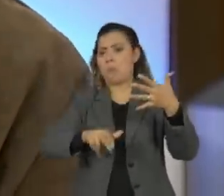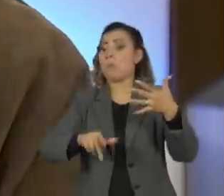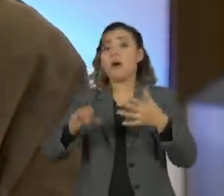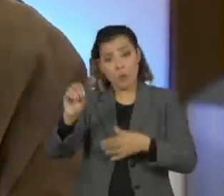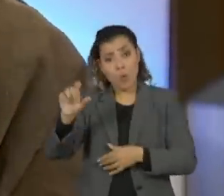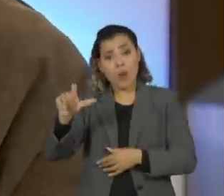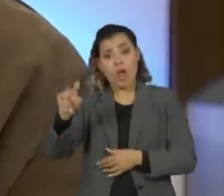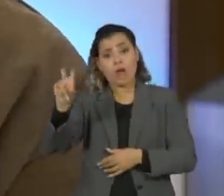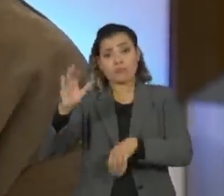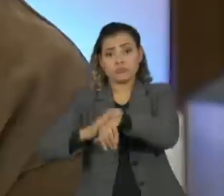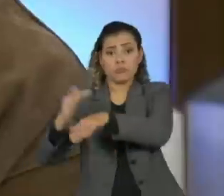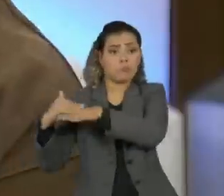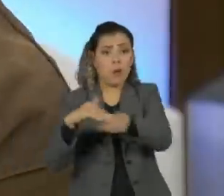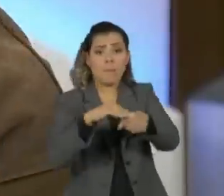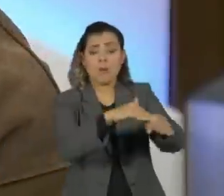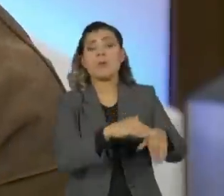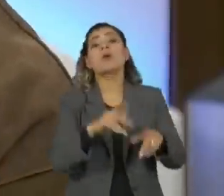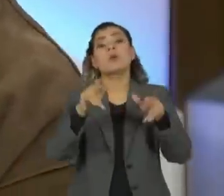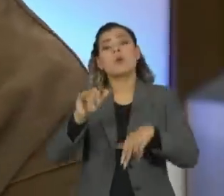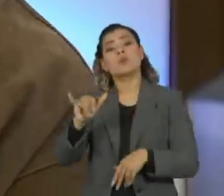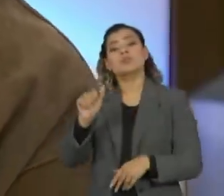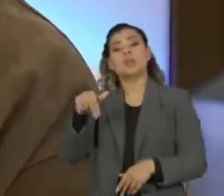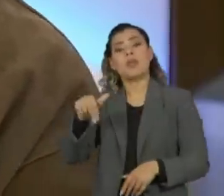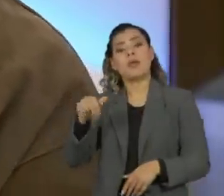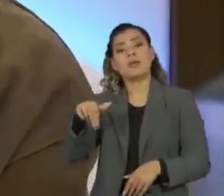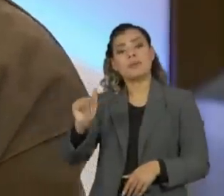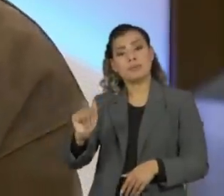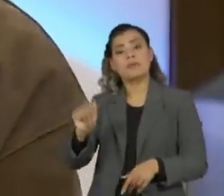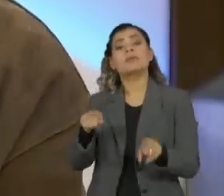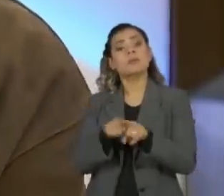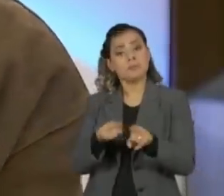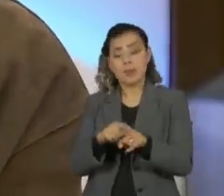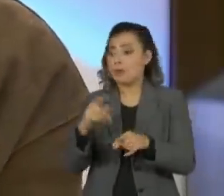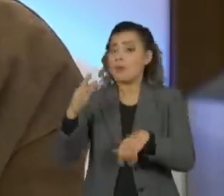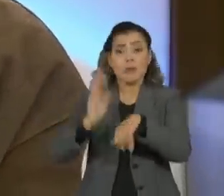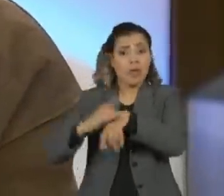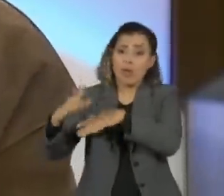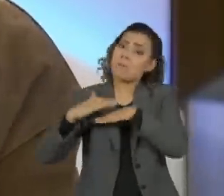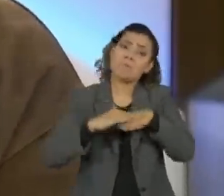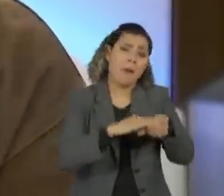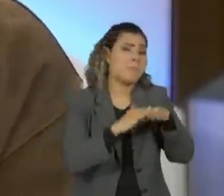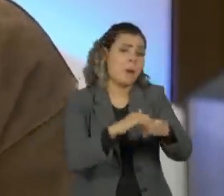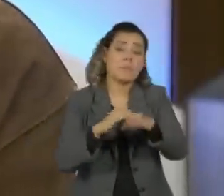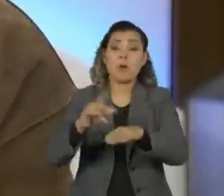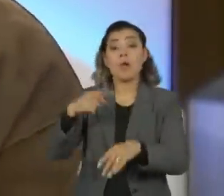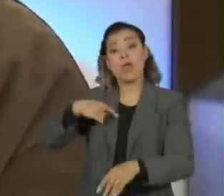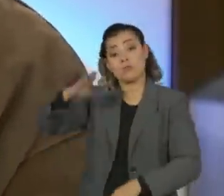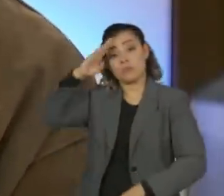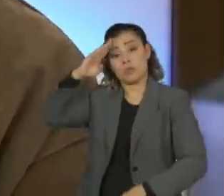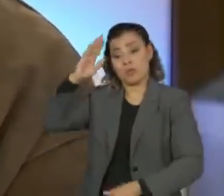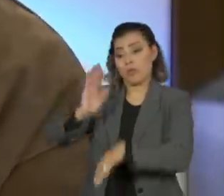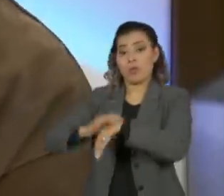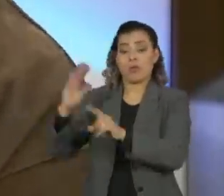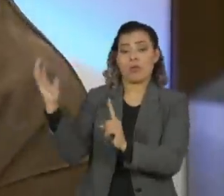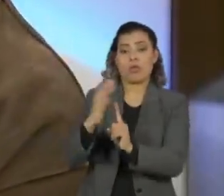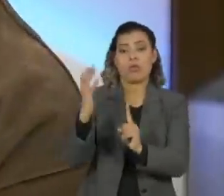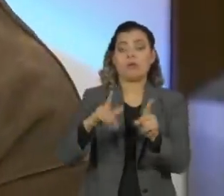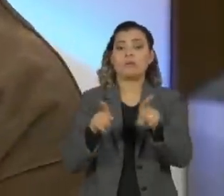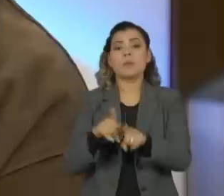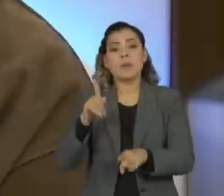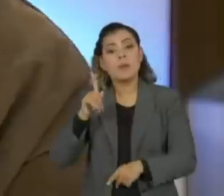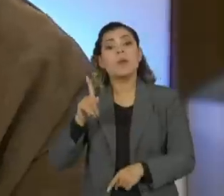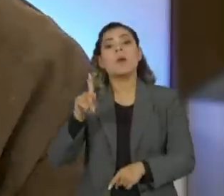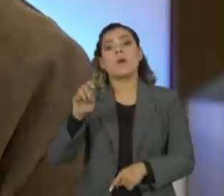Jandira, Janaína Pascoal, etc, etc, os linchamentos totais militares, o Mourão, o Santos